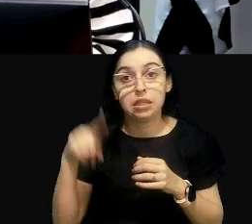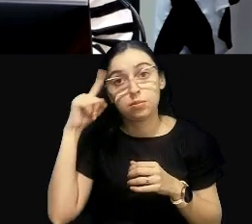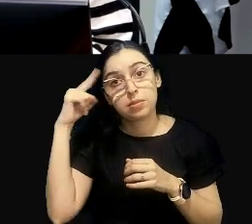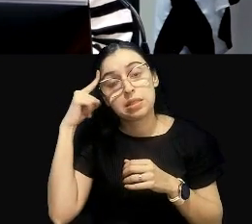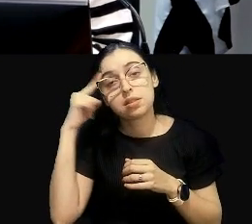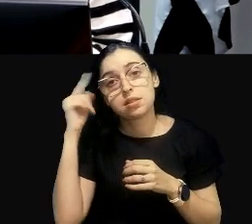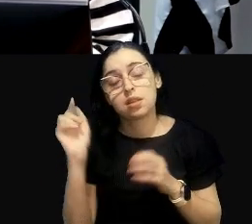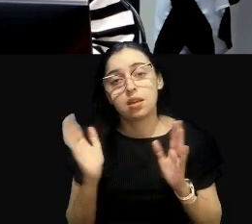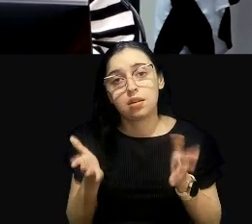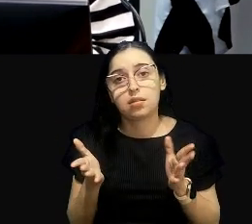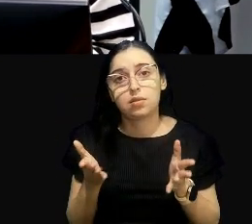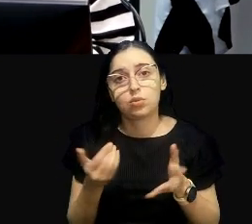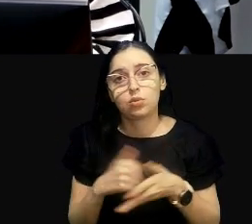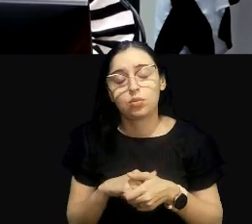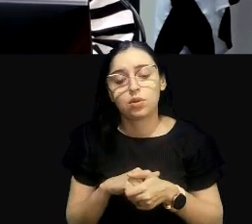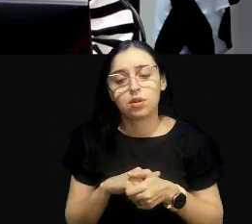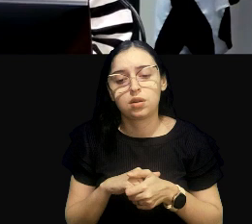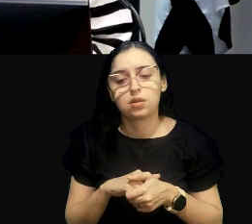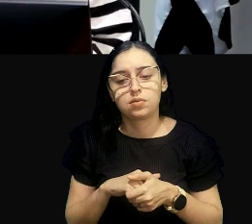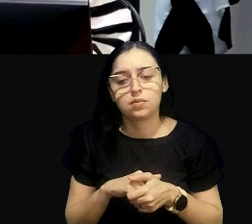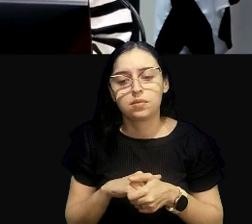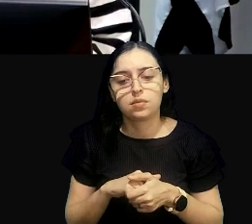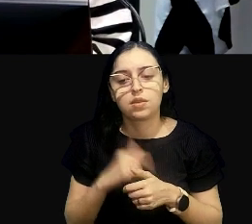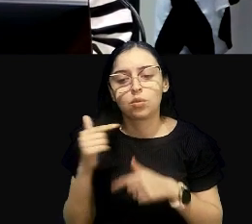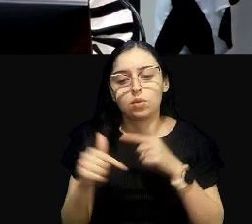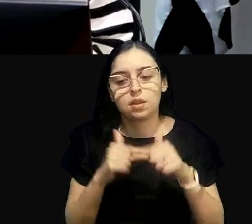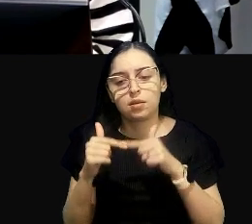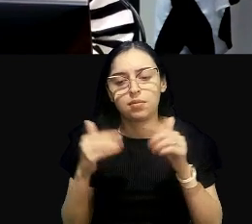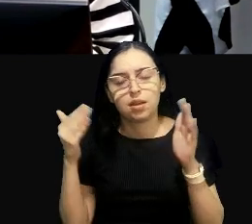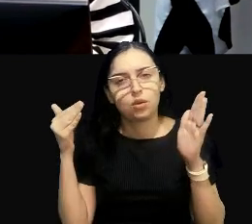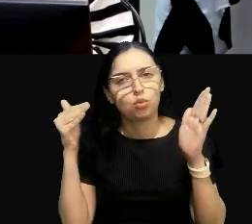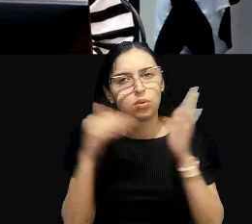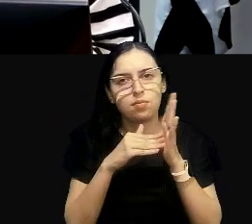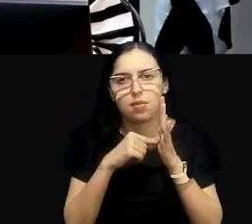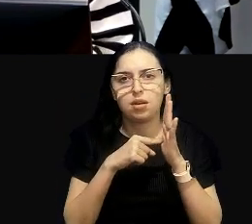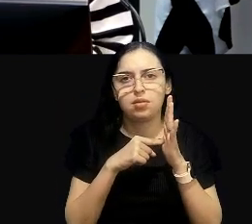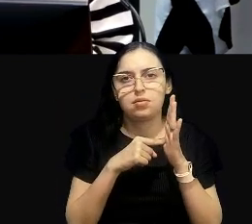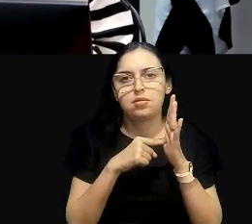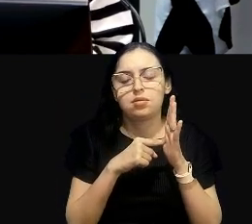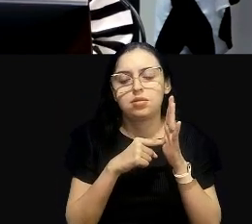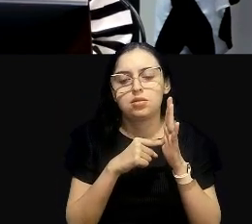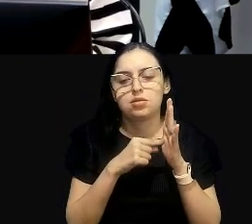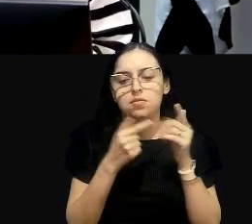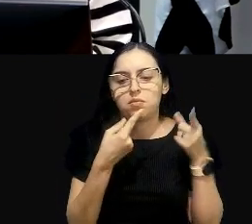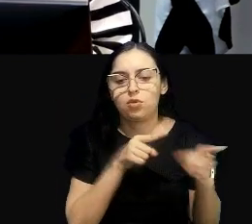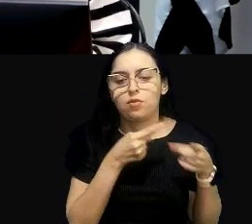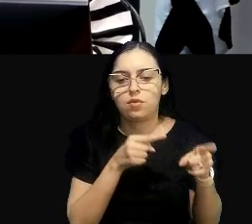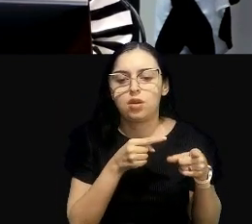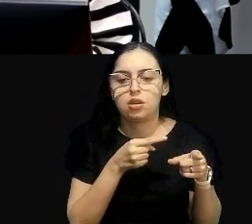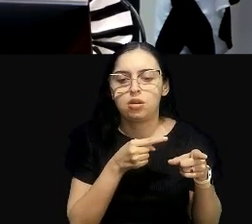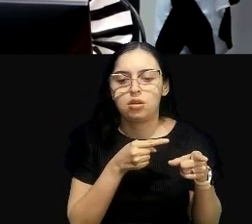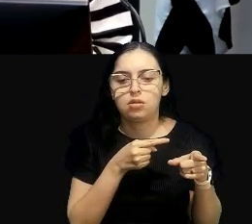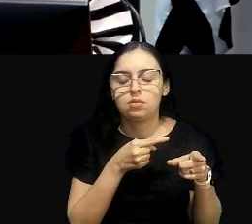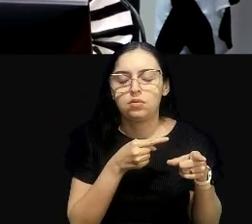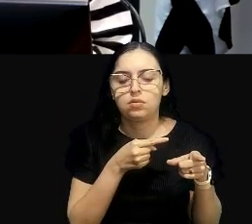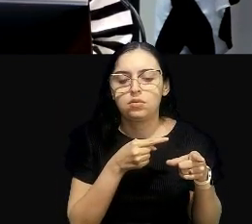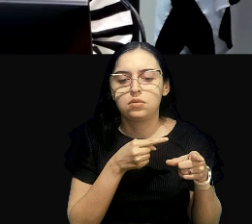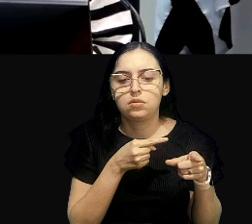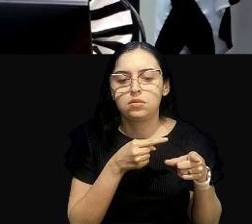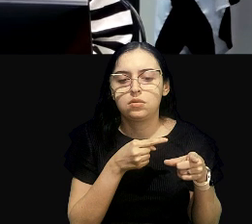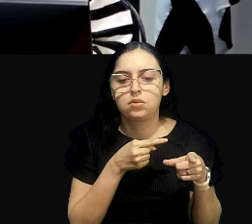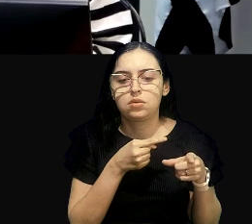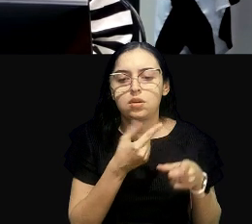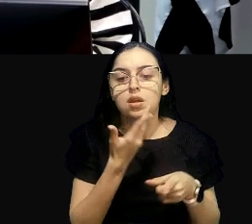aqui que é a atividade impactante, que é provocada pelas ações